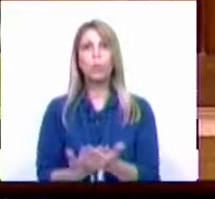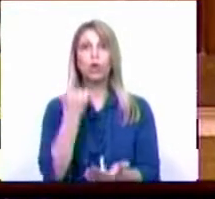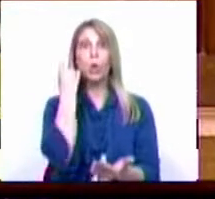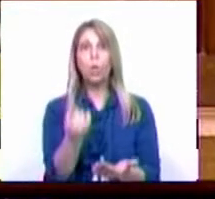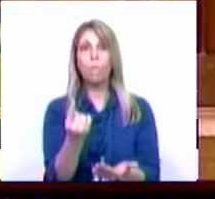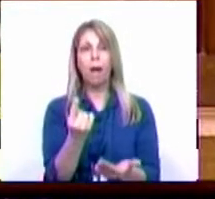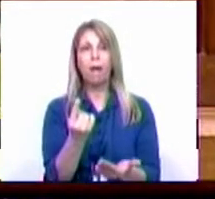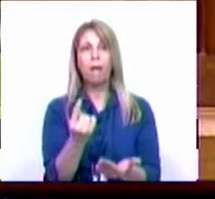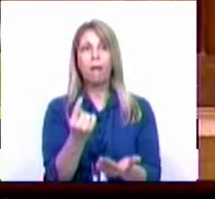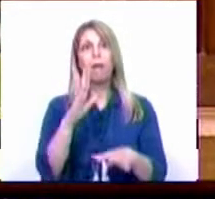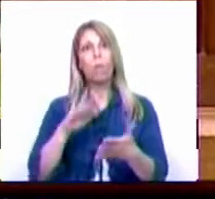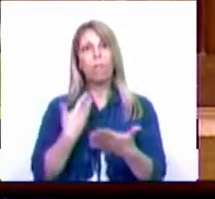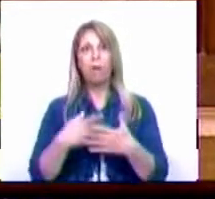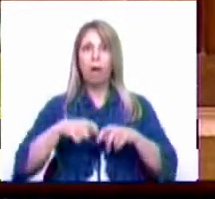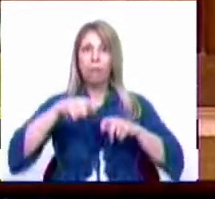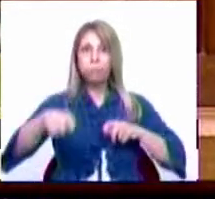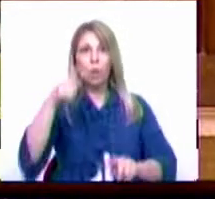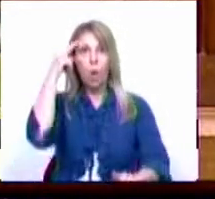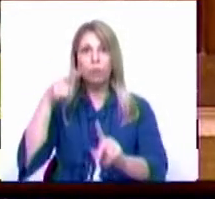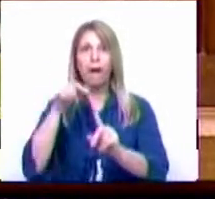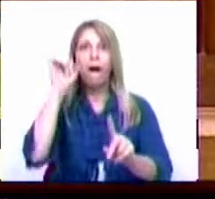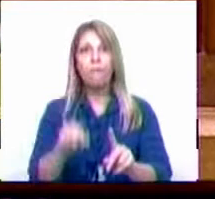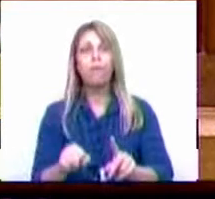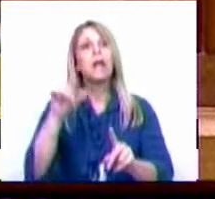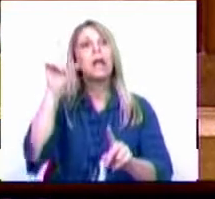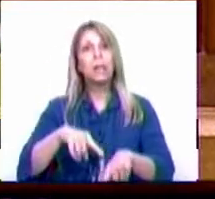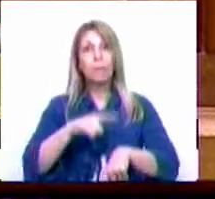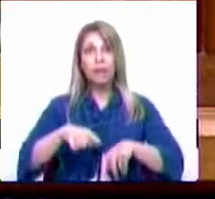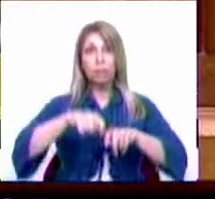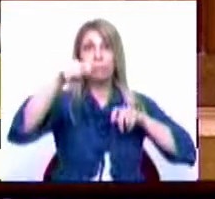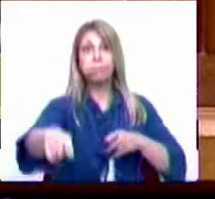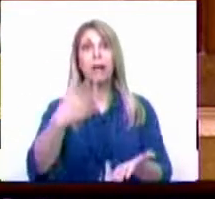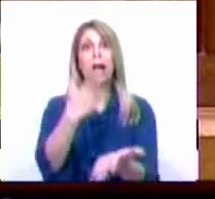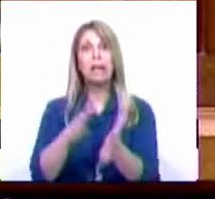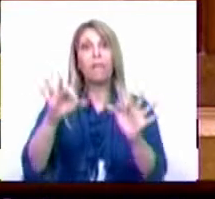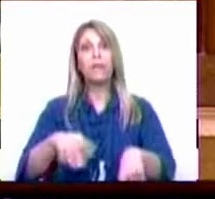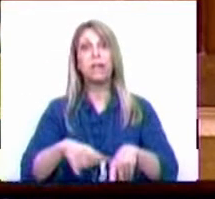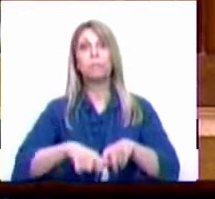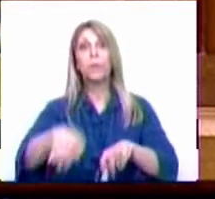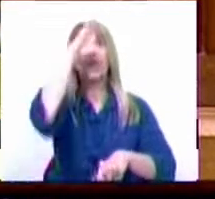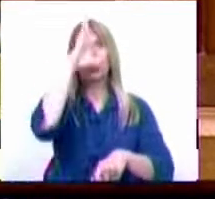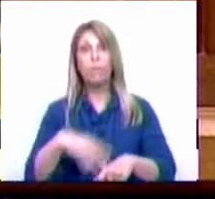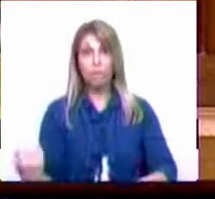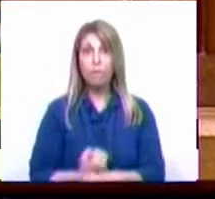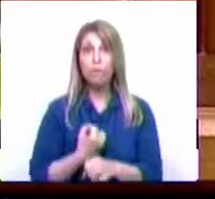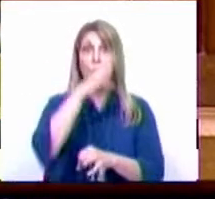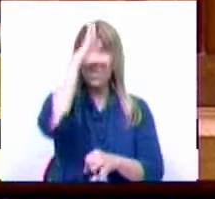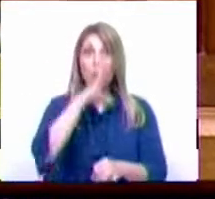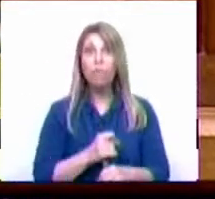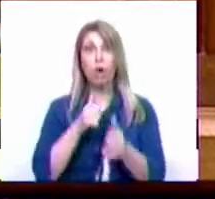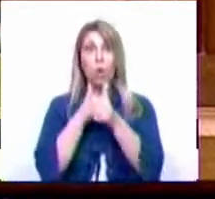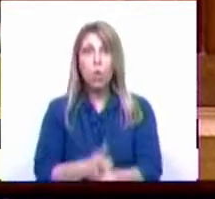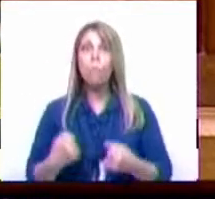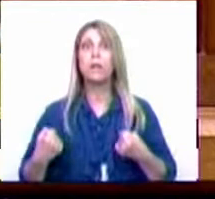alargar o seu objeto e no sentido também de prorrogar, até ao fim da legislatura, este papel que o Parlamento tem cumprido, desafiando todos os senhores